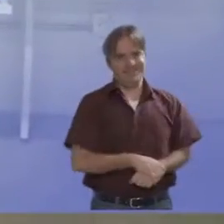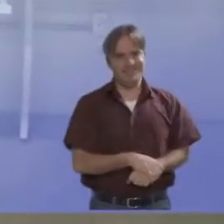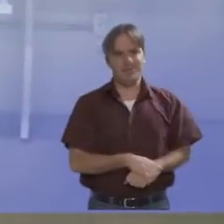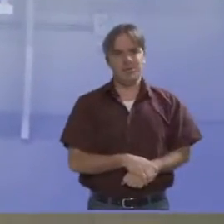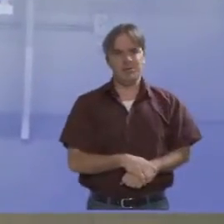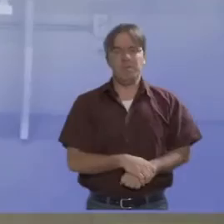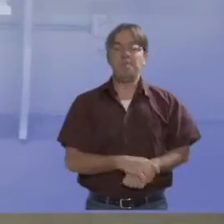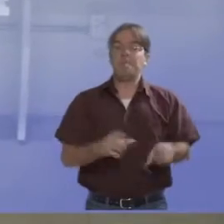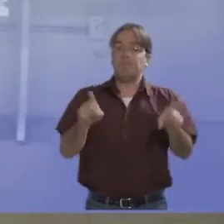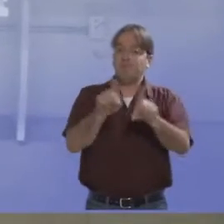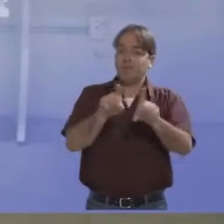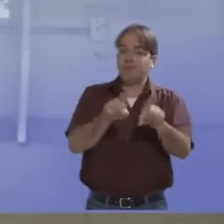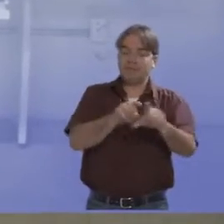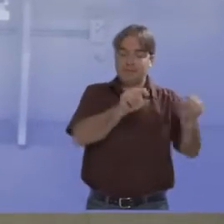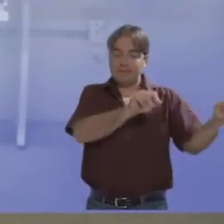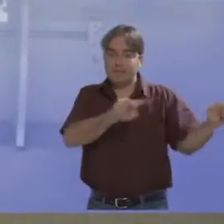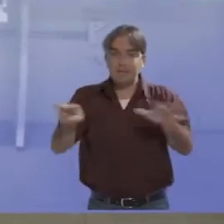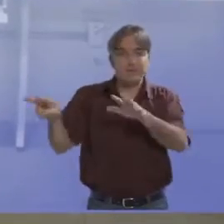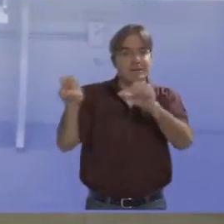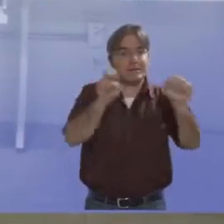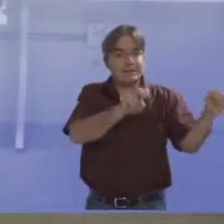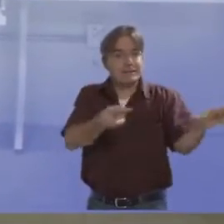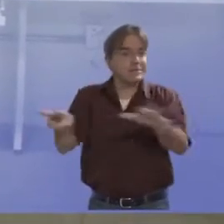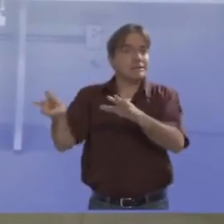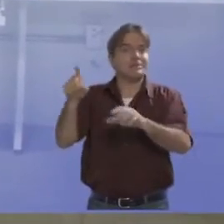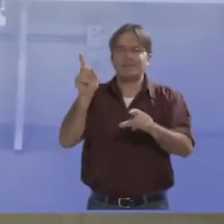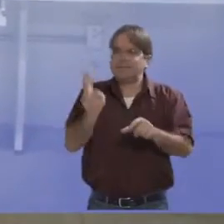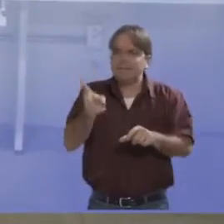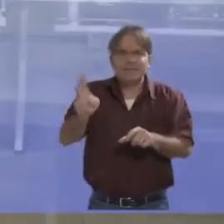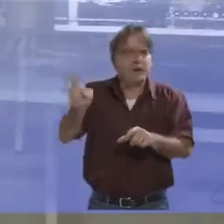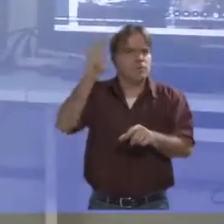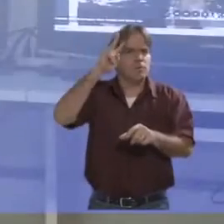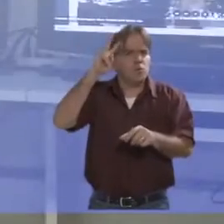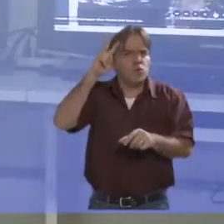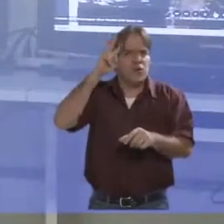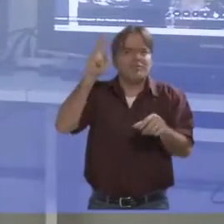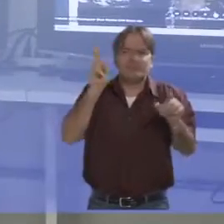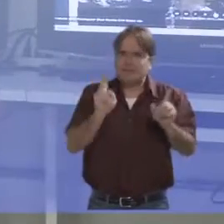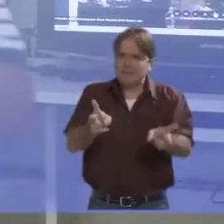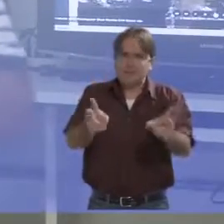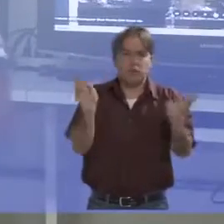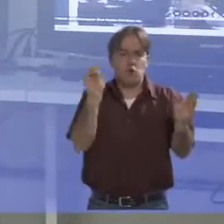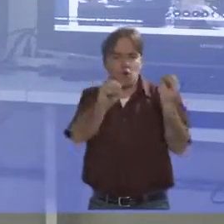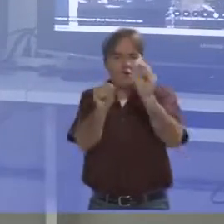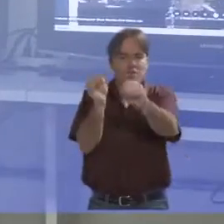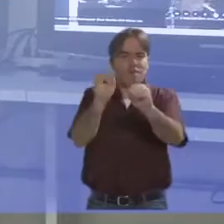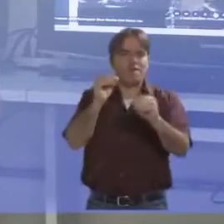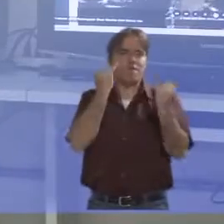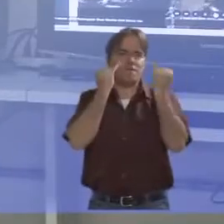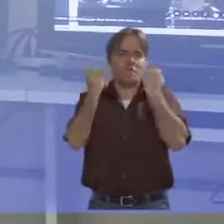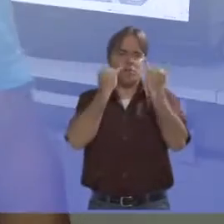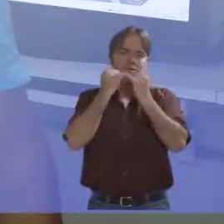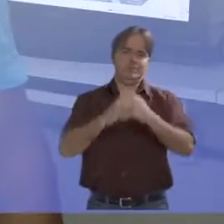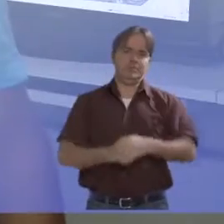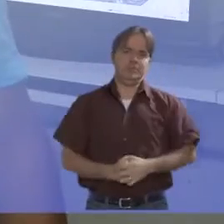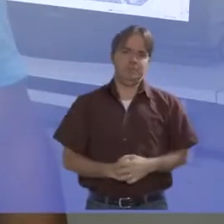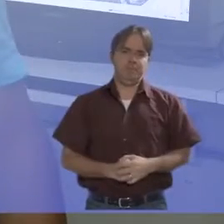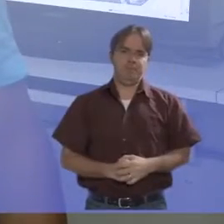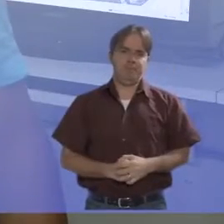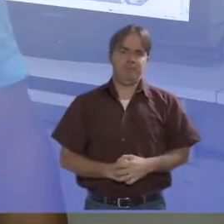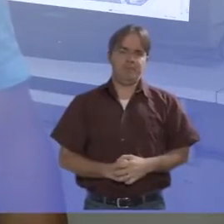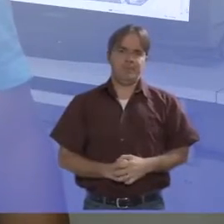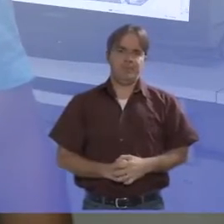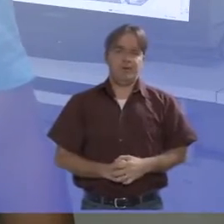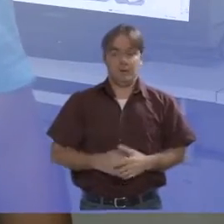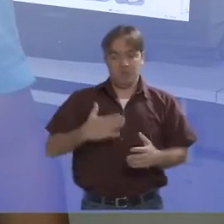semana, nas segundas-feiras, a gente coloca a previsão semanal do tempo durante aquela semana. O meu trabalho aqui